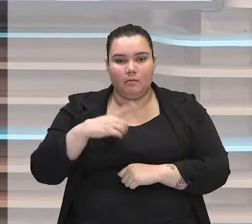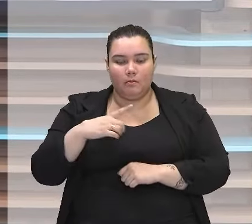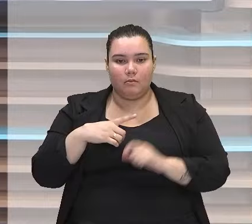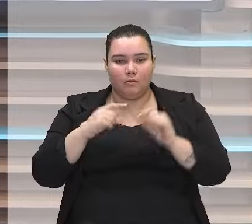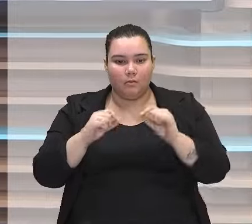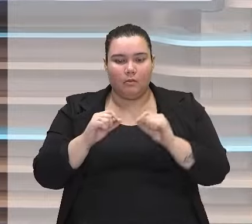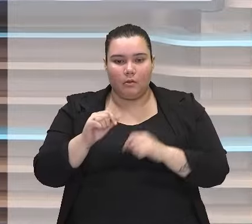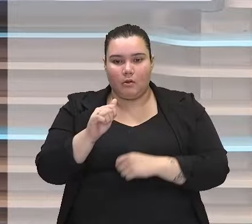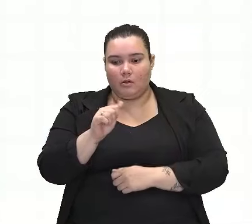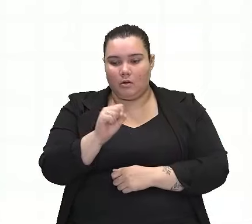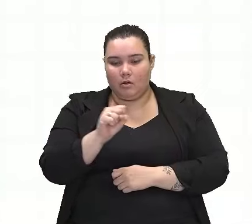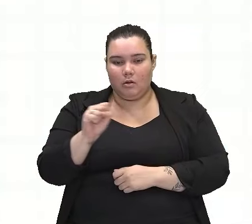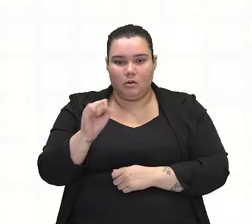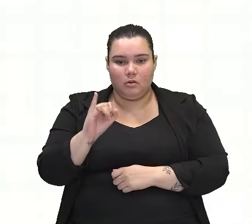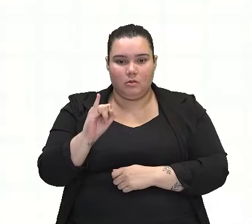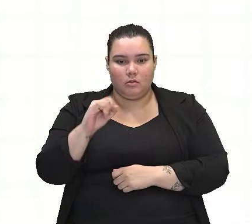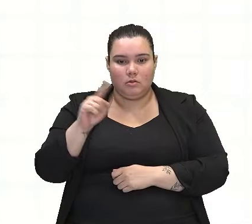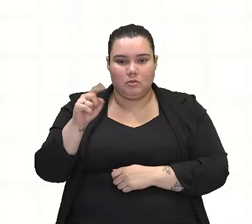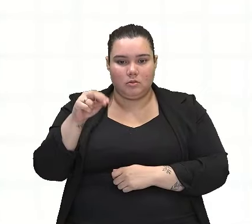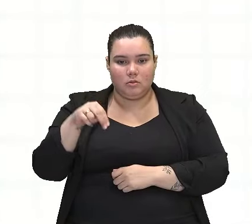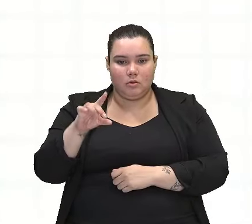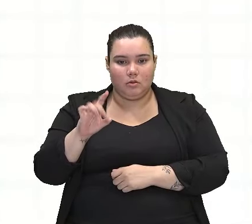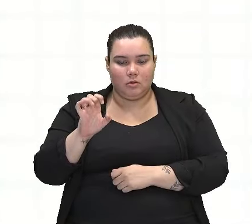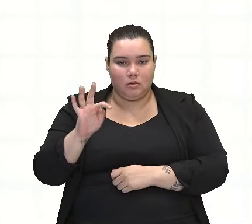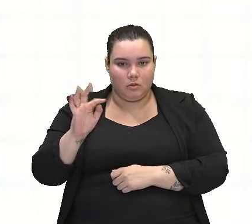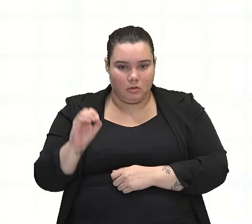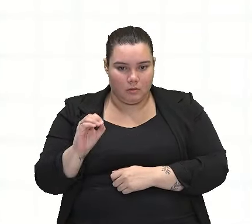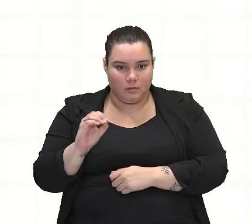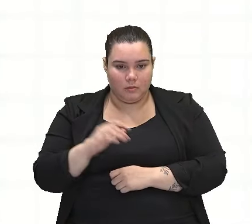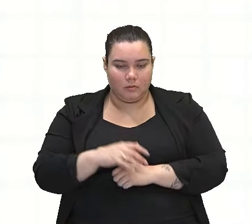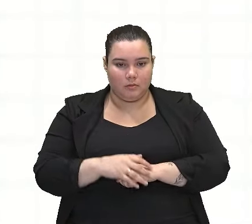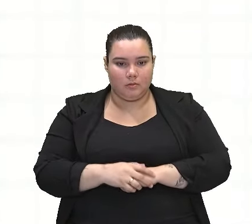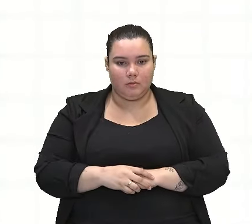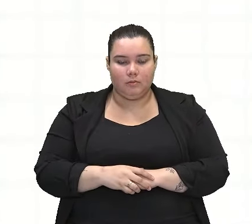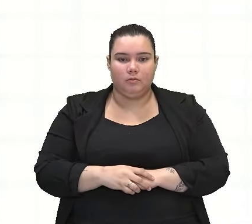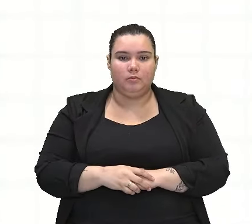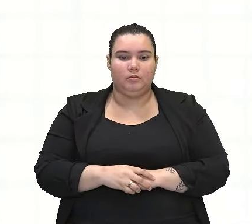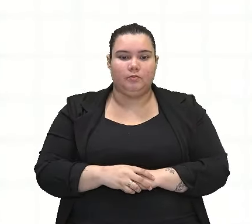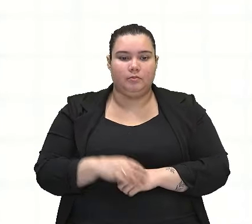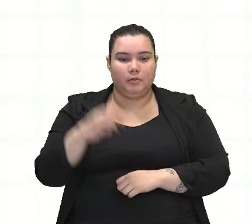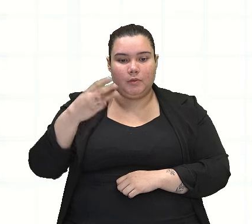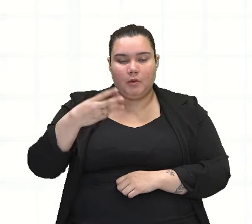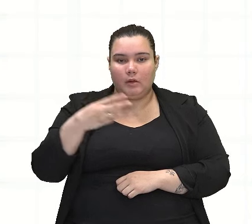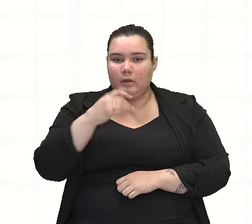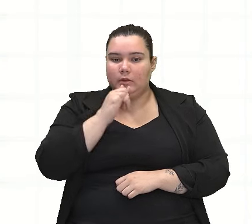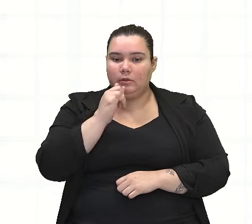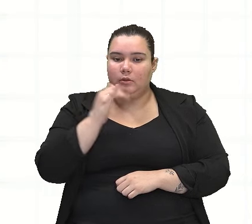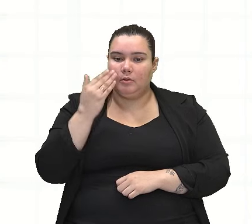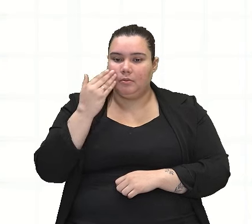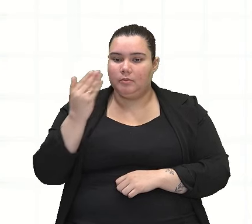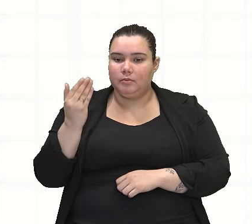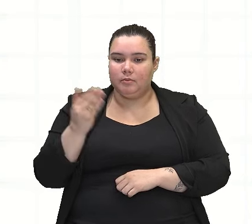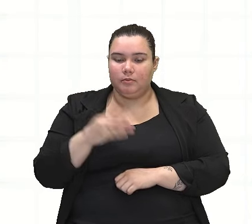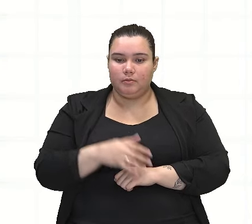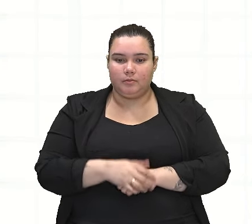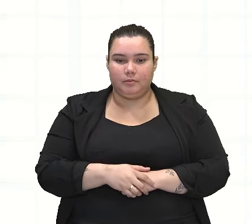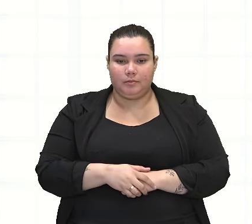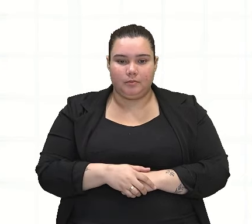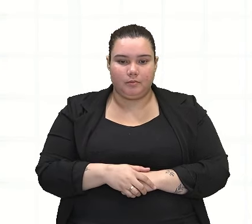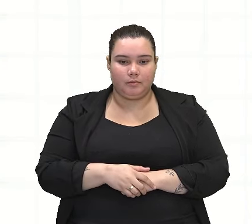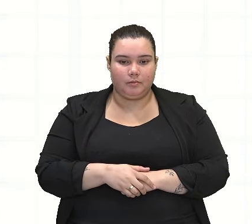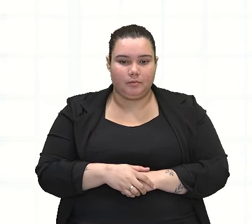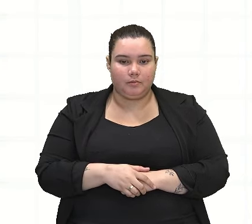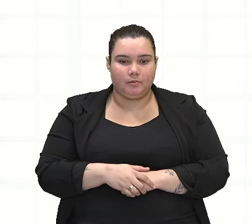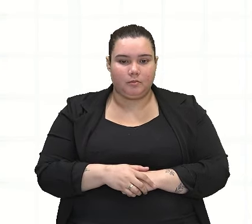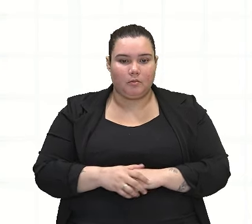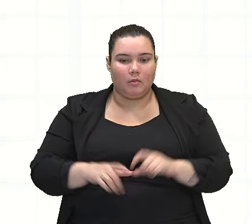assíndeto. Olha o exemplo aqui. Neste terceiro exemplo, você observa aqui, gente. A tua raça quer